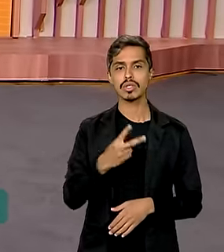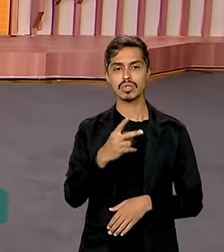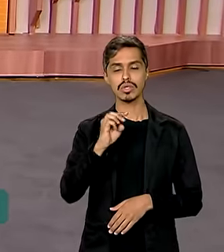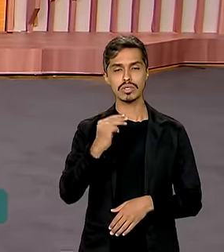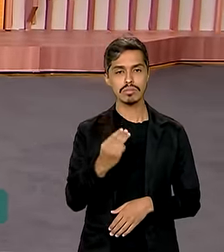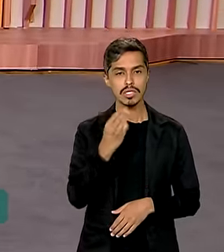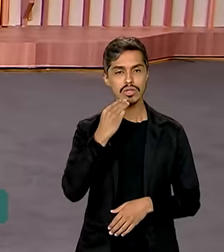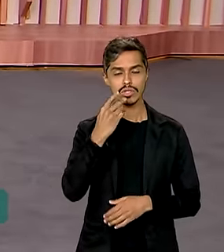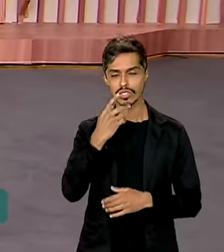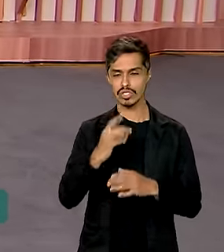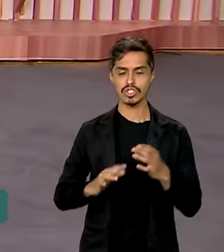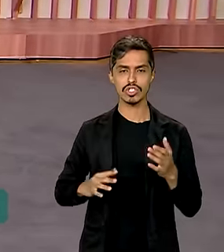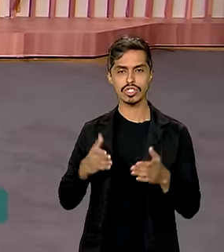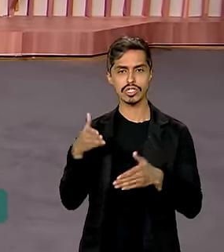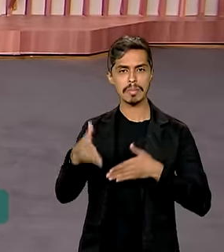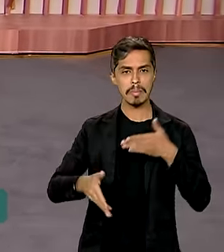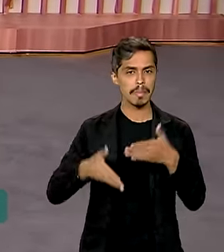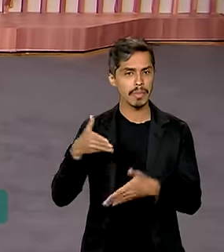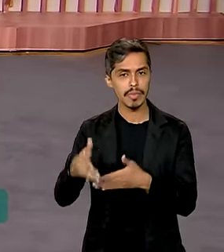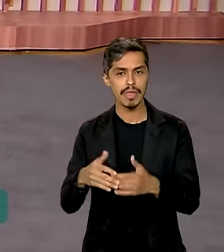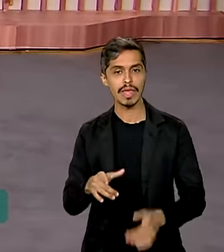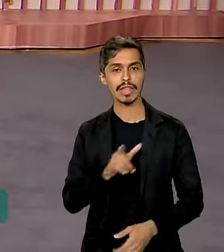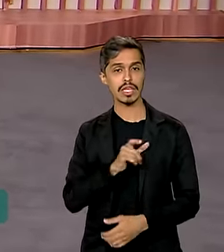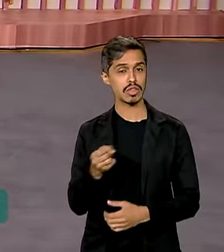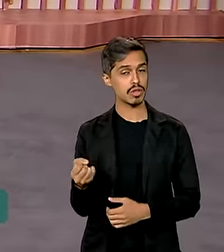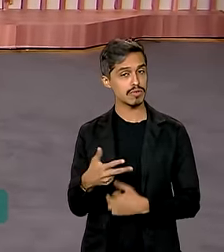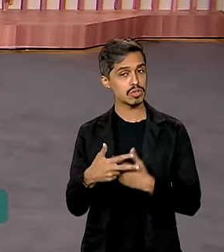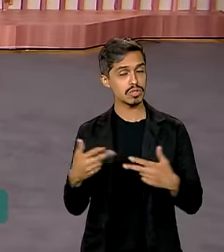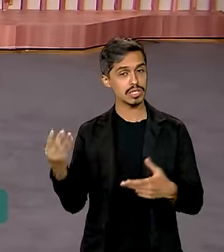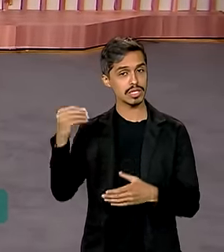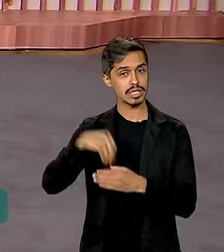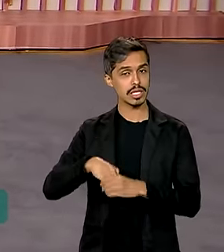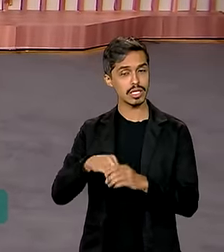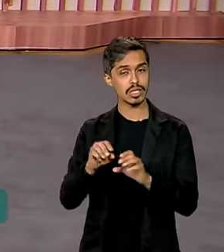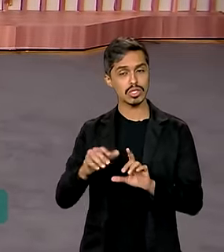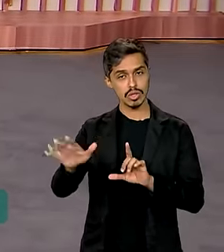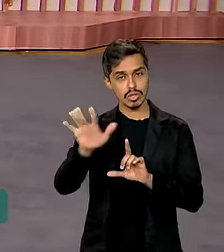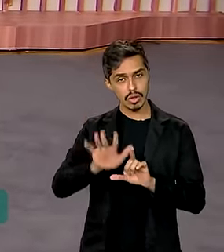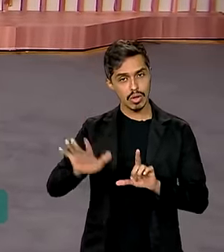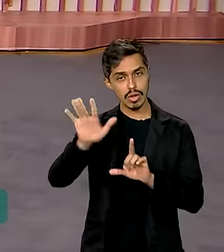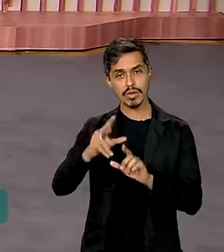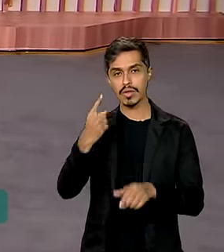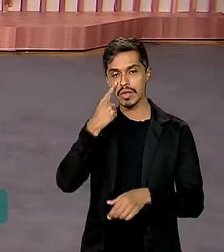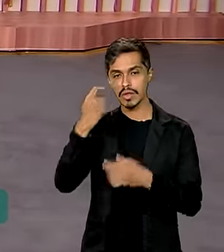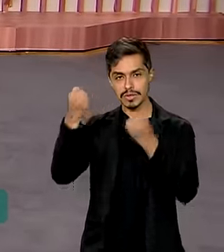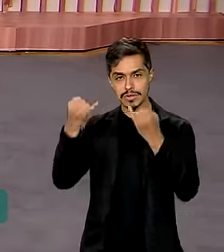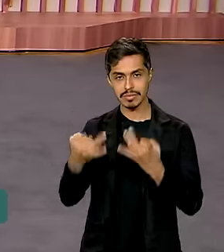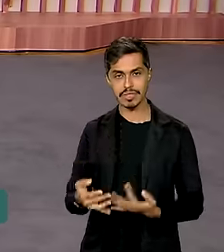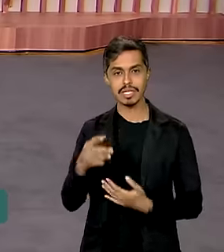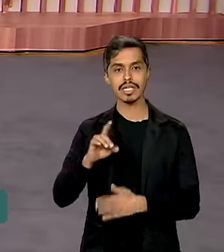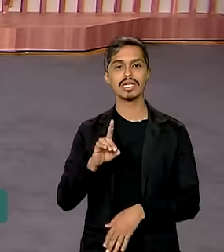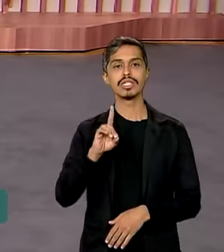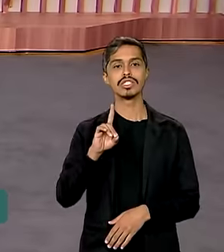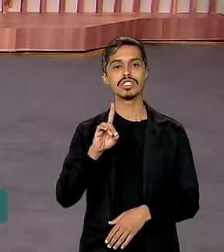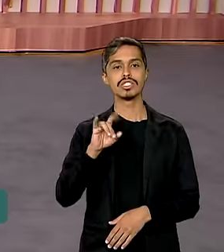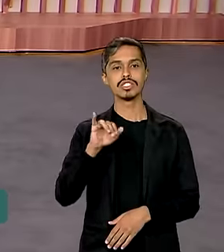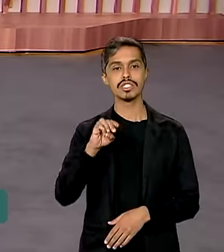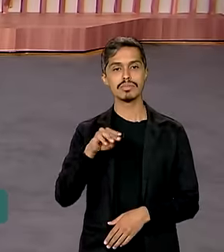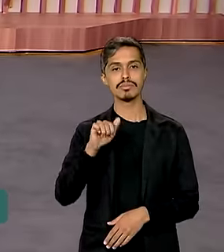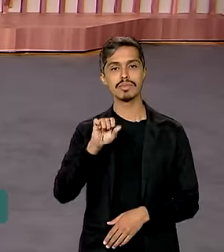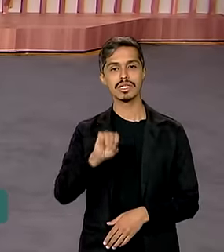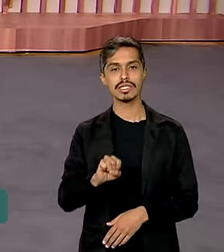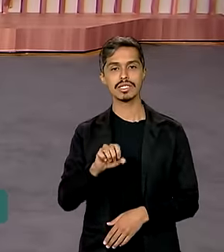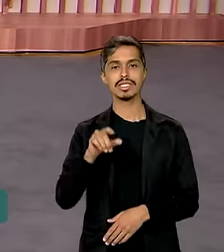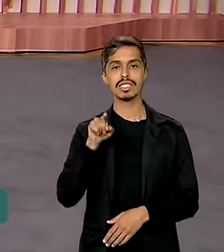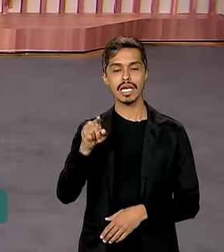milhões de acessos e tem novidade no portal. Quem explica para a gente é o repórter Dimas Soldi, que